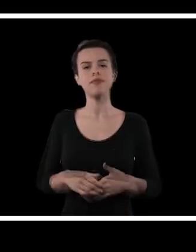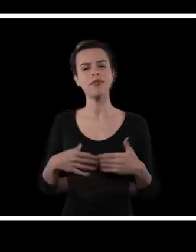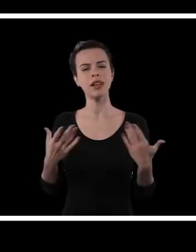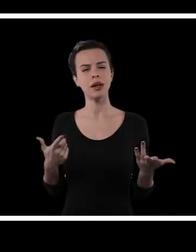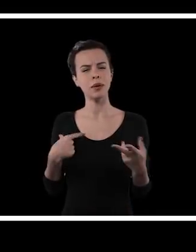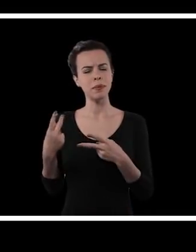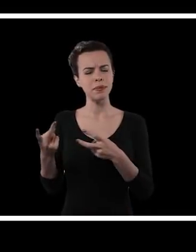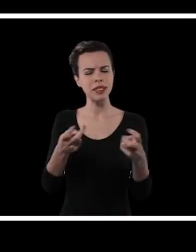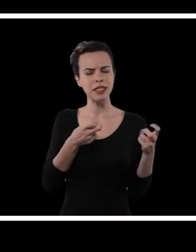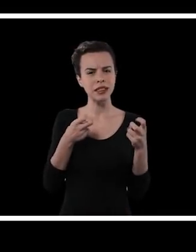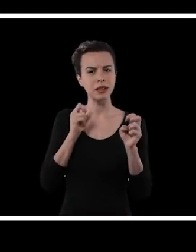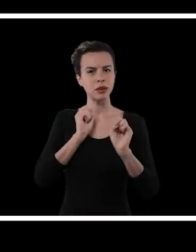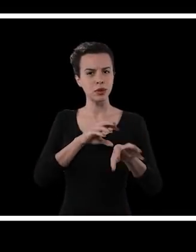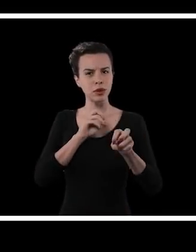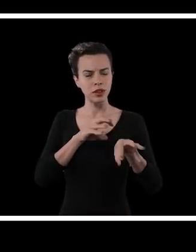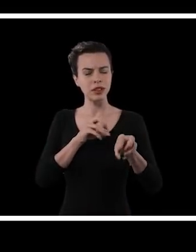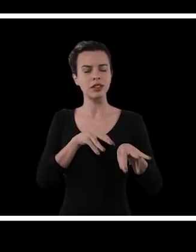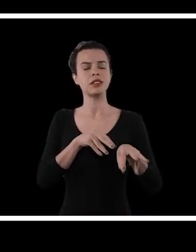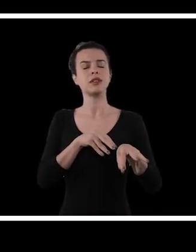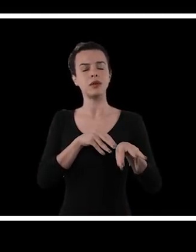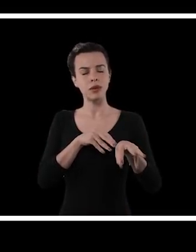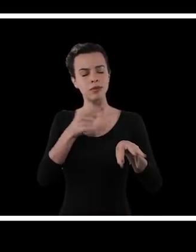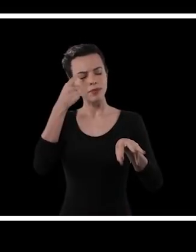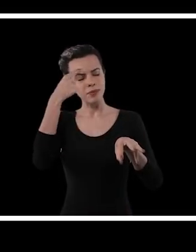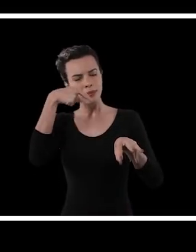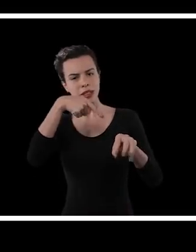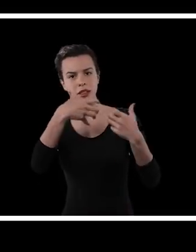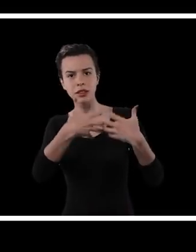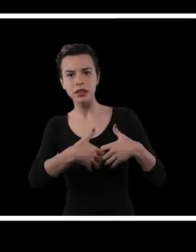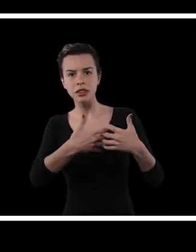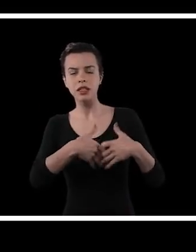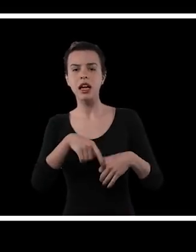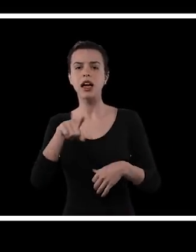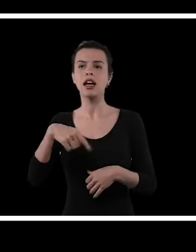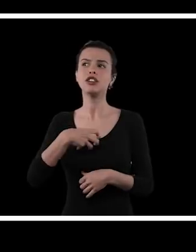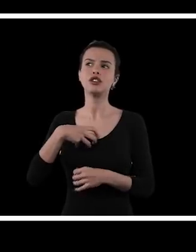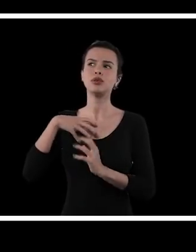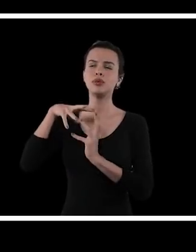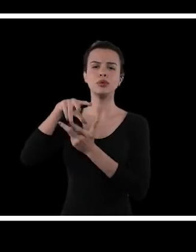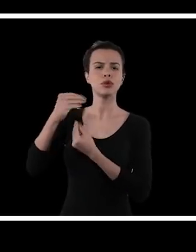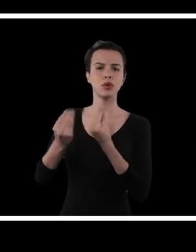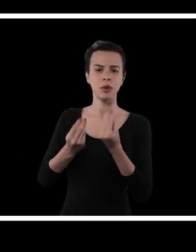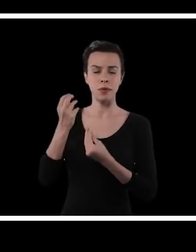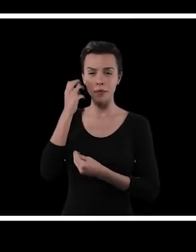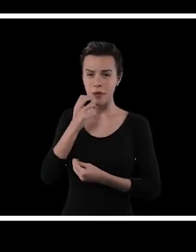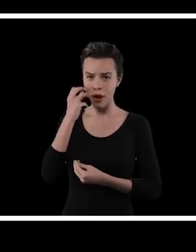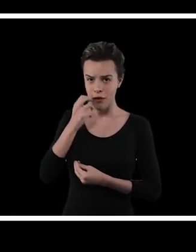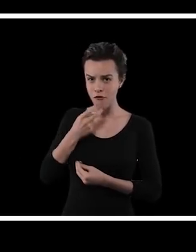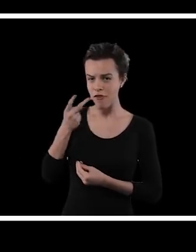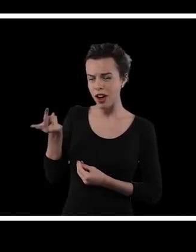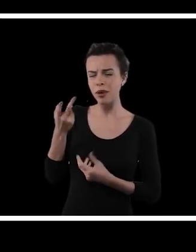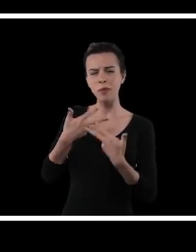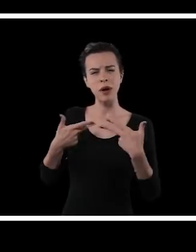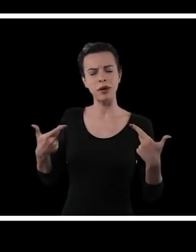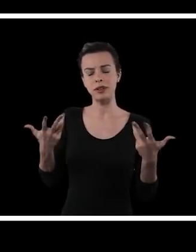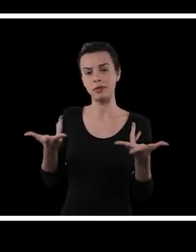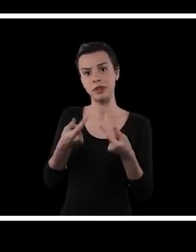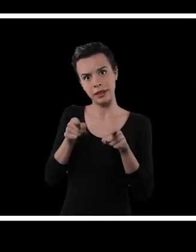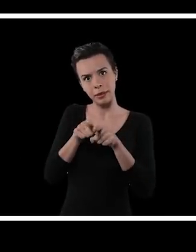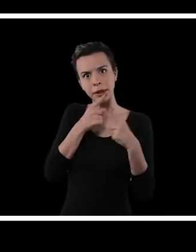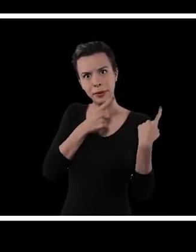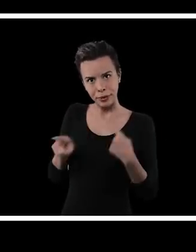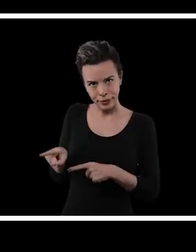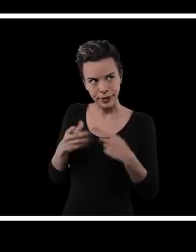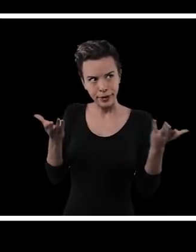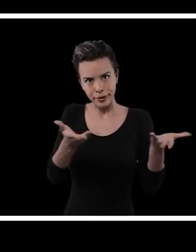financeiro. Então, veja que pensar em educação, portanto, é pensar que tipo de mundo nós vivemos. E Paulo Freire falava uma coisa muito